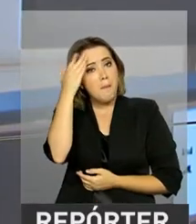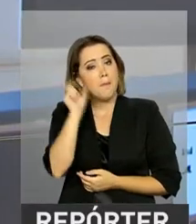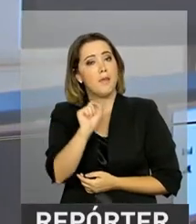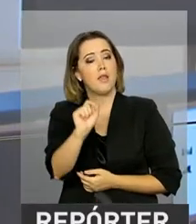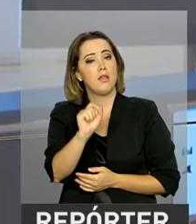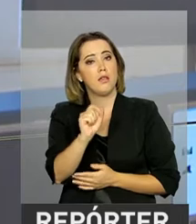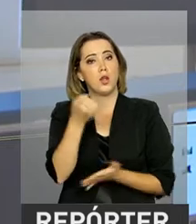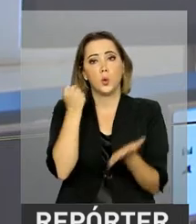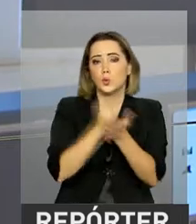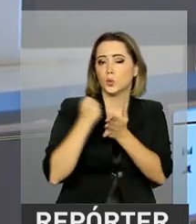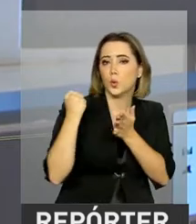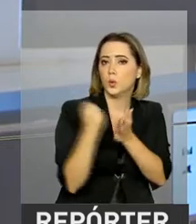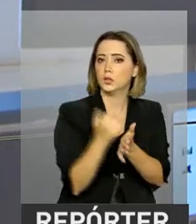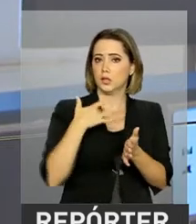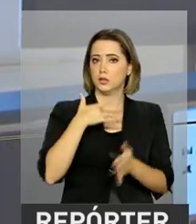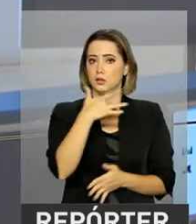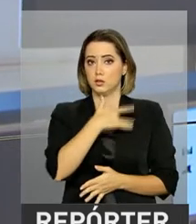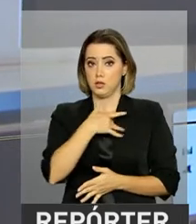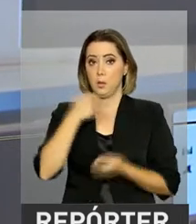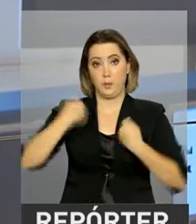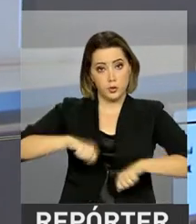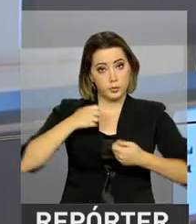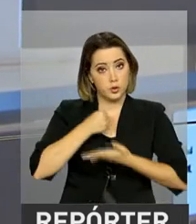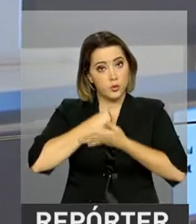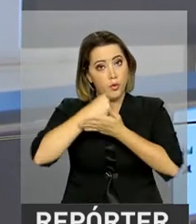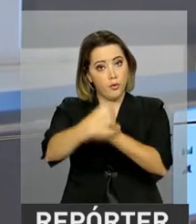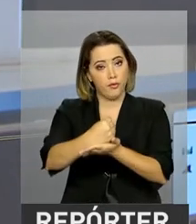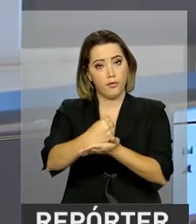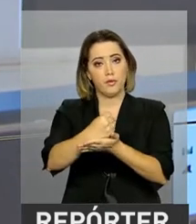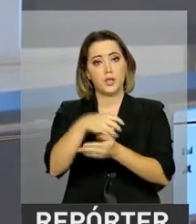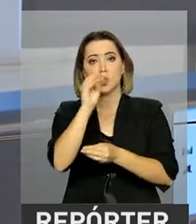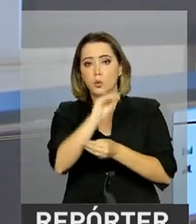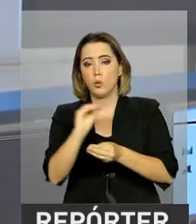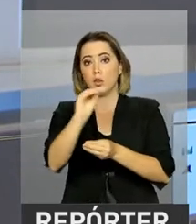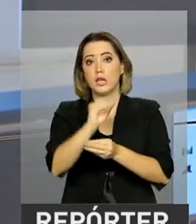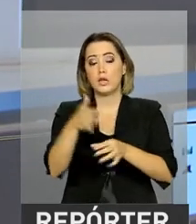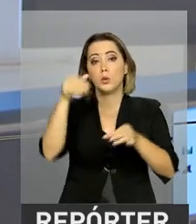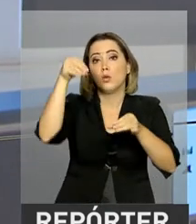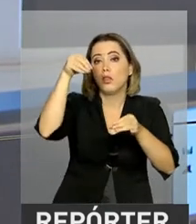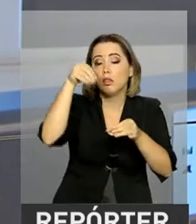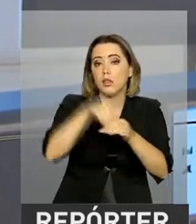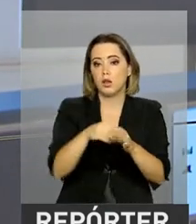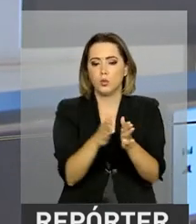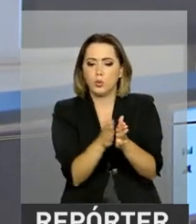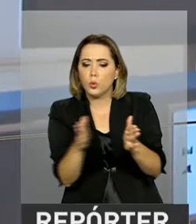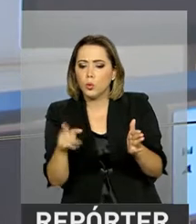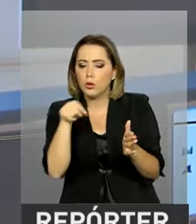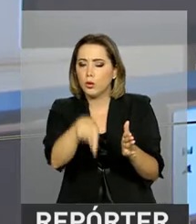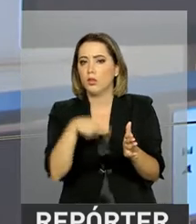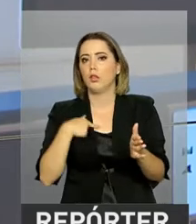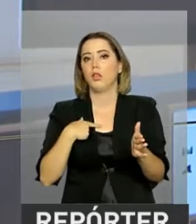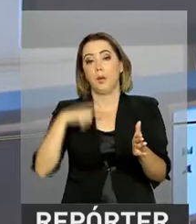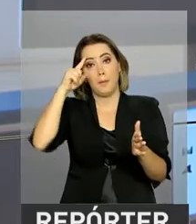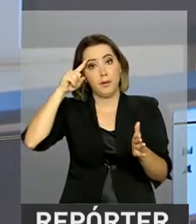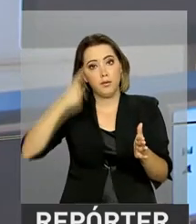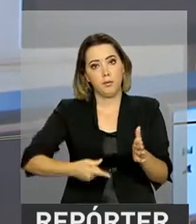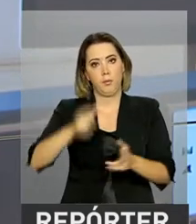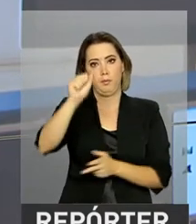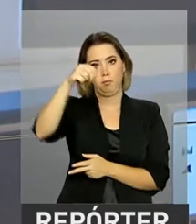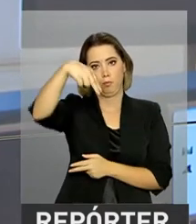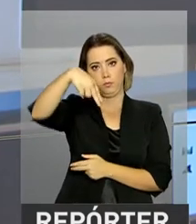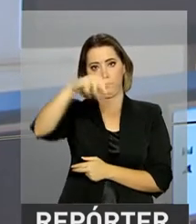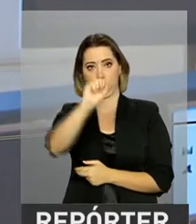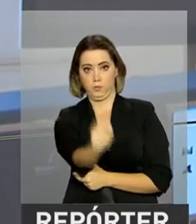sabia que os planos de saúde devem oferecer atendimentos dentro dos prazos definidos pela Agência Nacional de Saúde Suplementar?